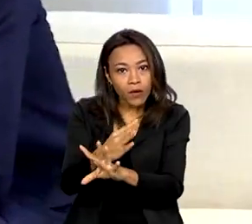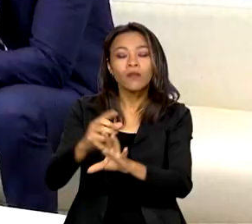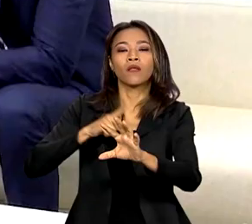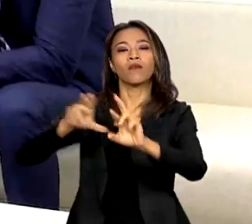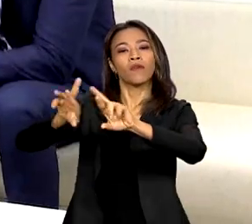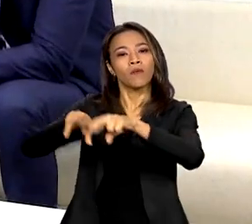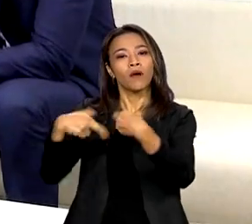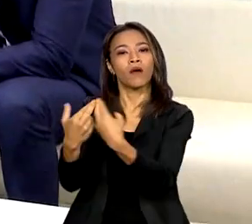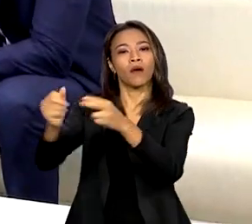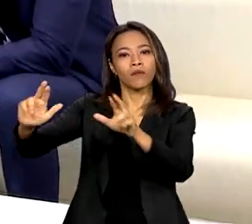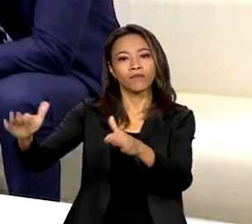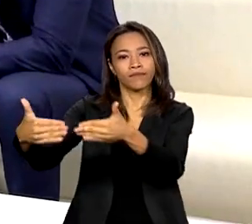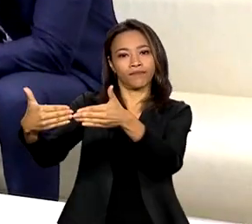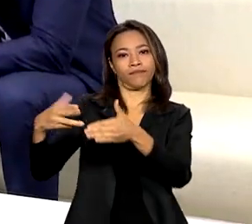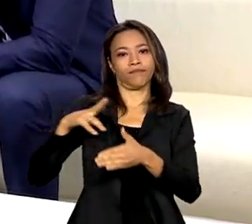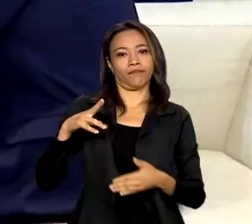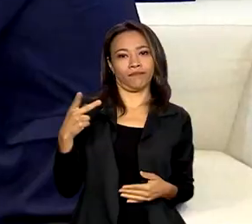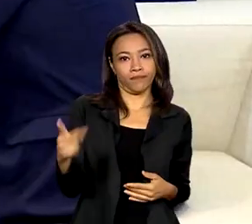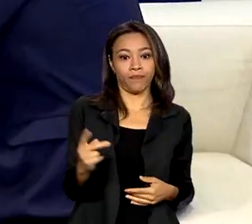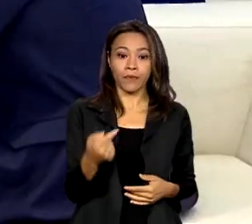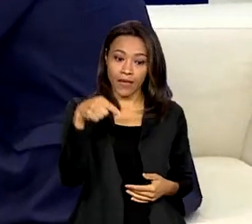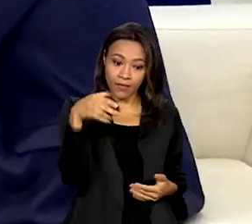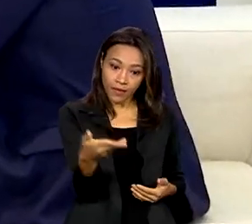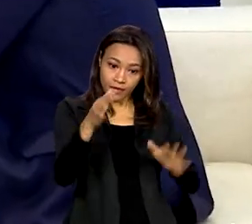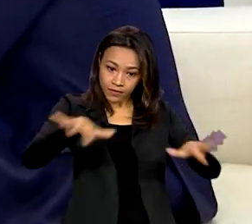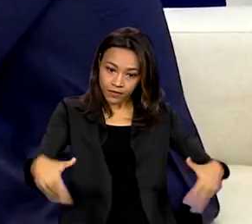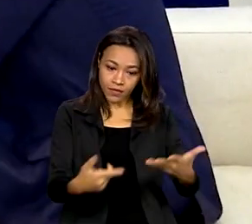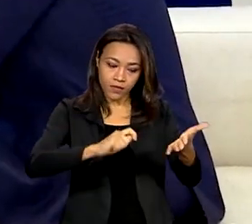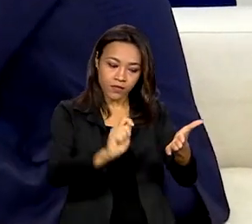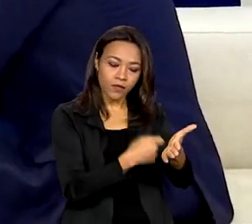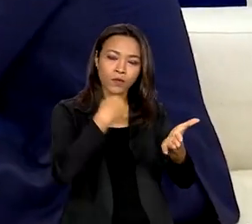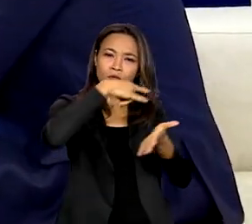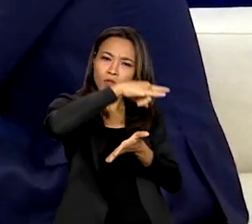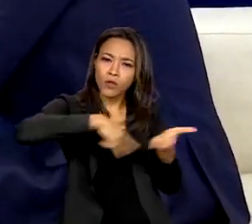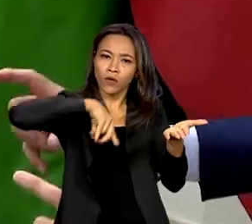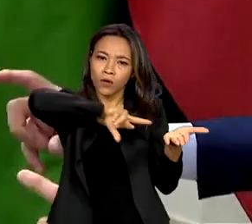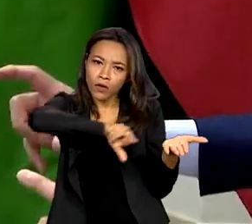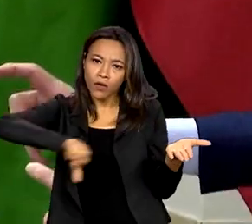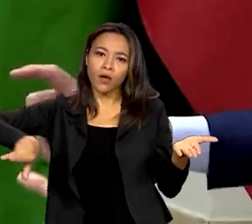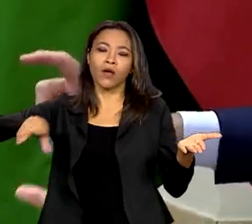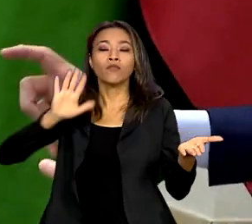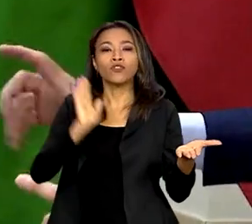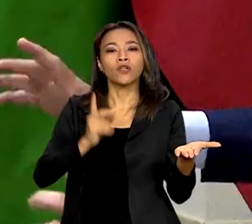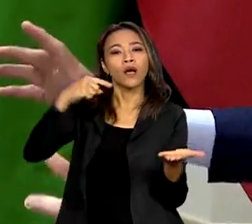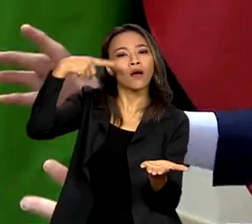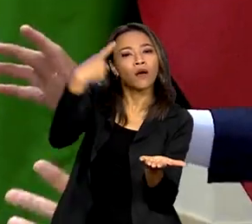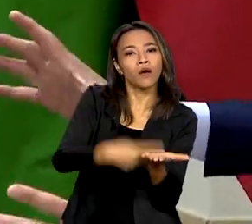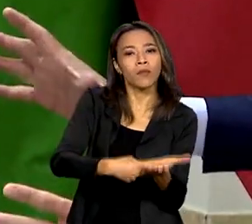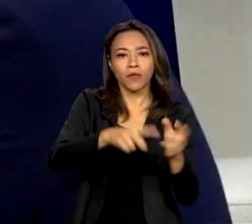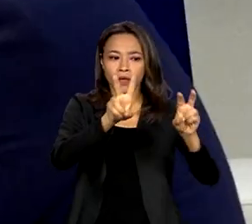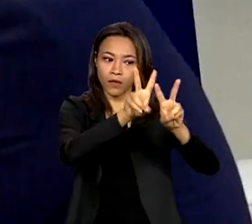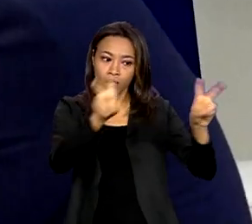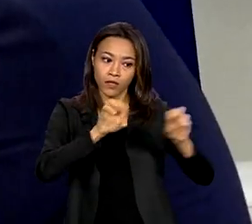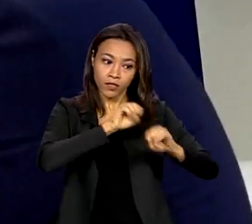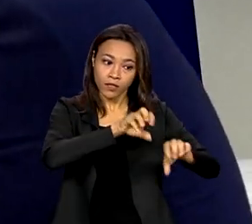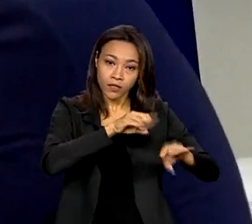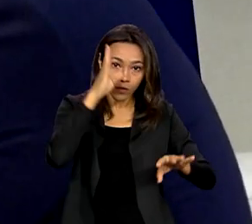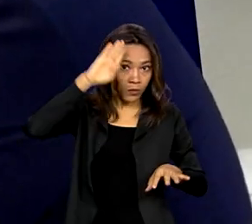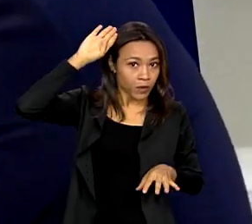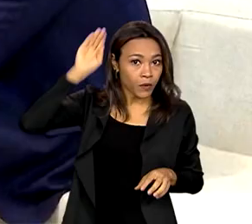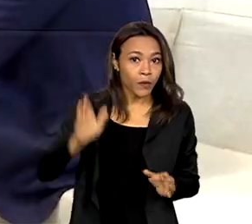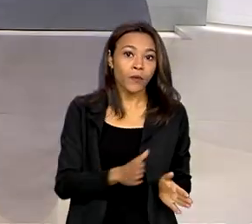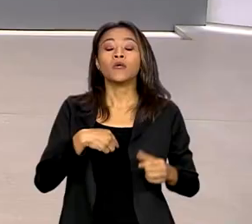conversa. Na cerimônia de assinatura de atos entre Brasil e Espanha, foram fechados acordos na área de educação superior